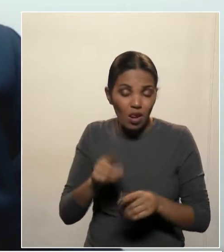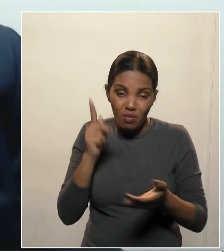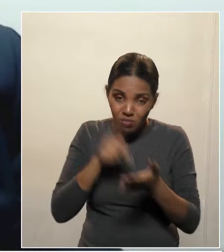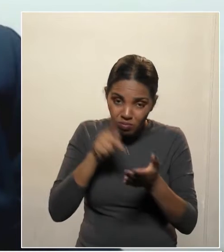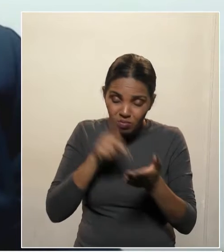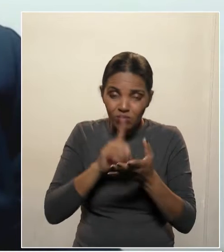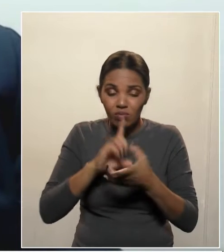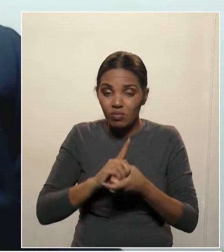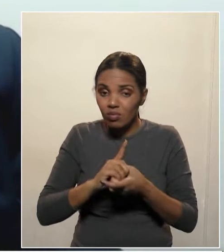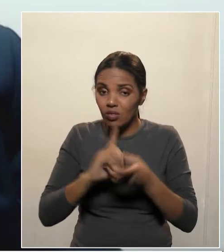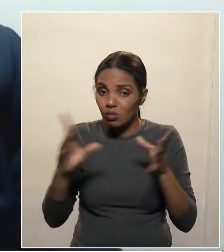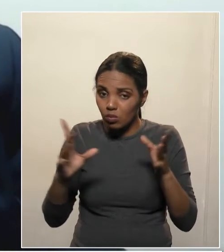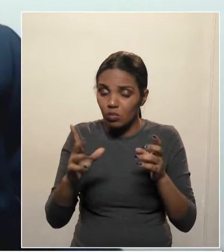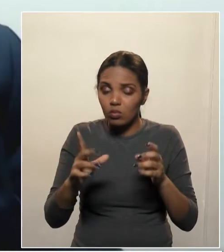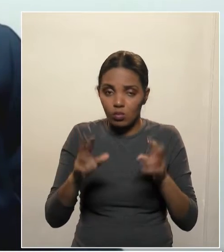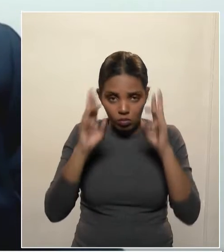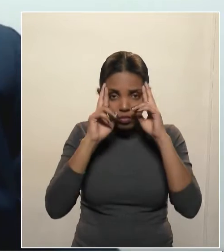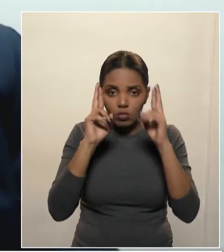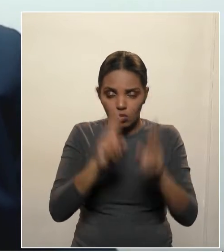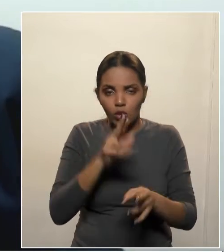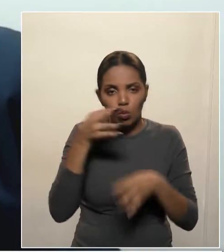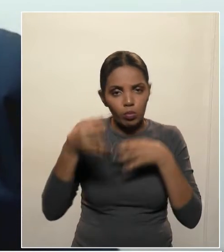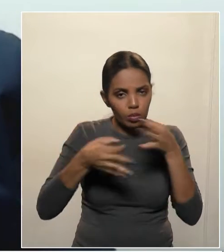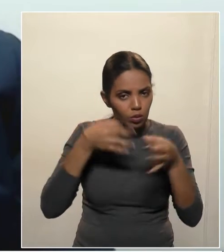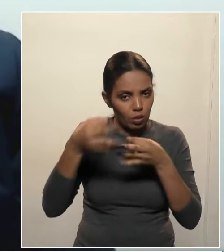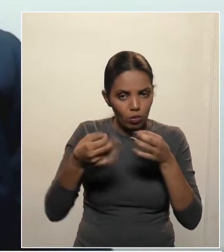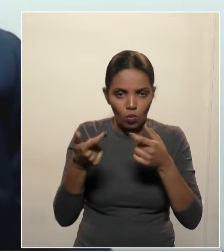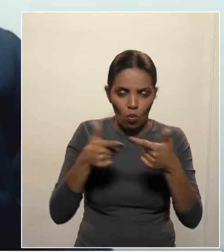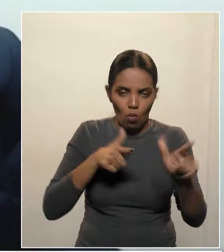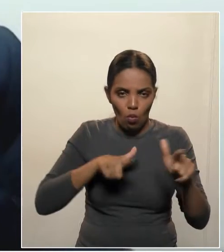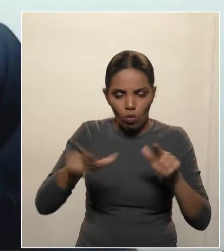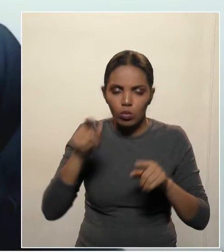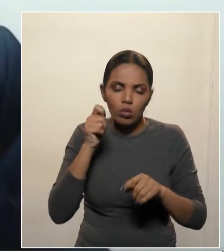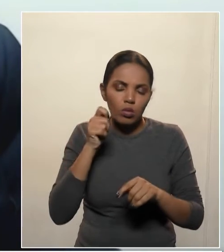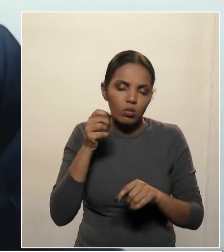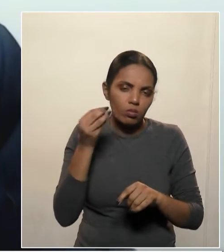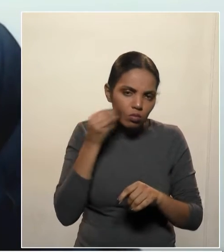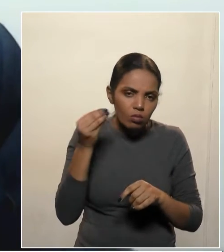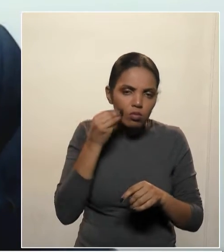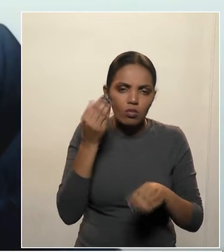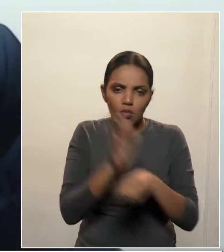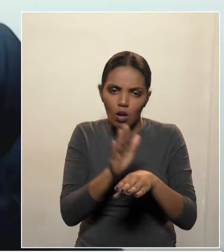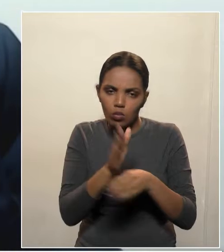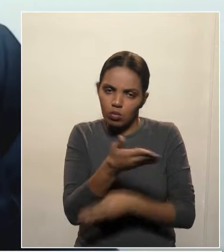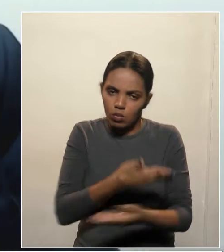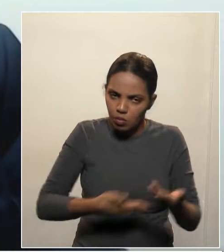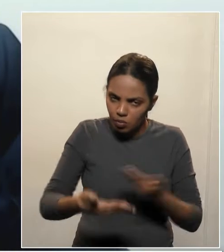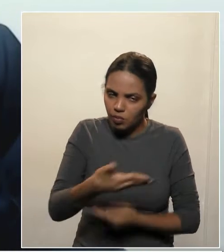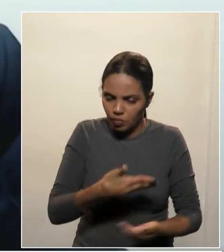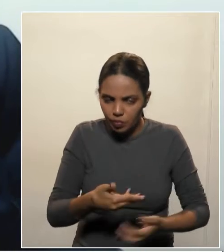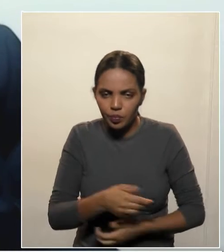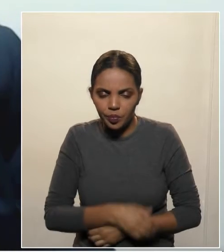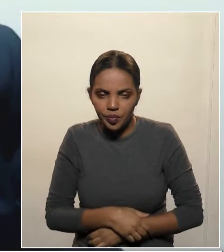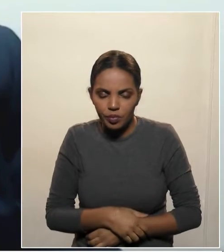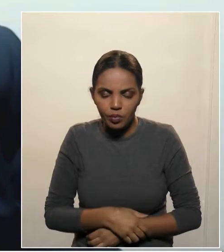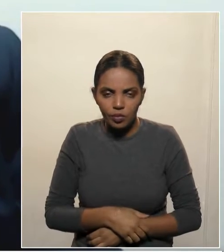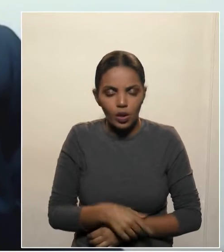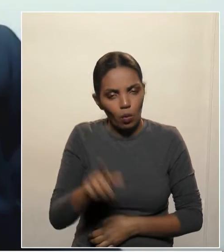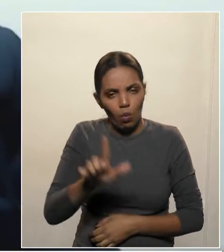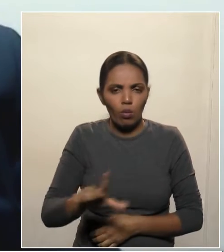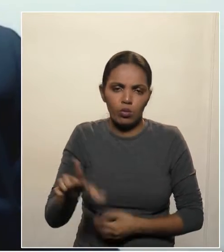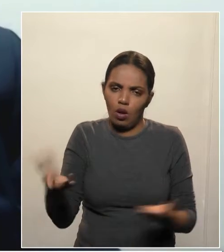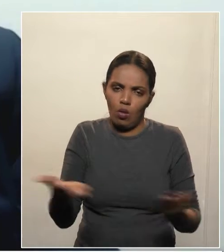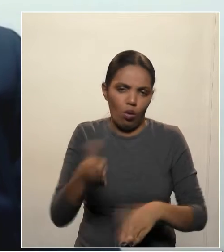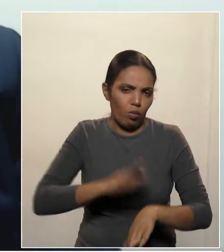democracia pressupõe respeitar a opinião dos outros e tentar construir claro que evidentemente todos nós estamos vivendo um momento atípico,